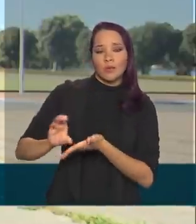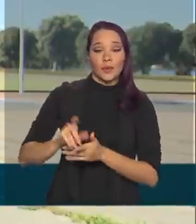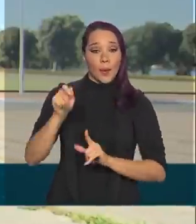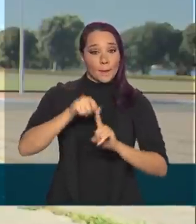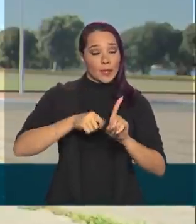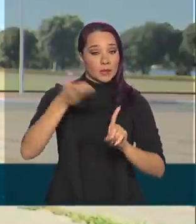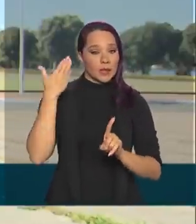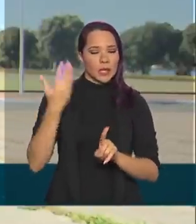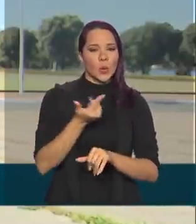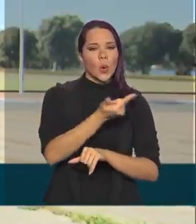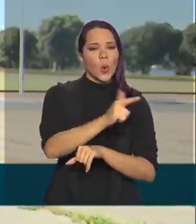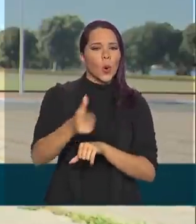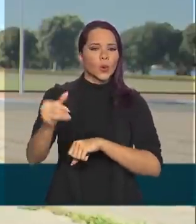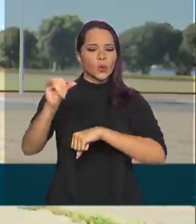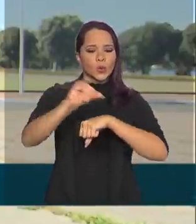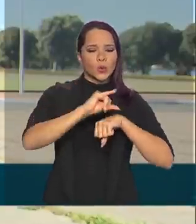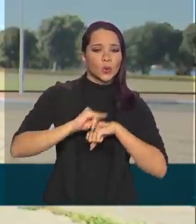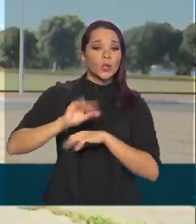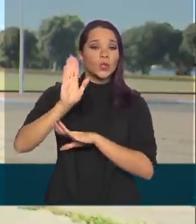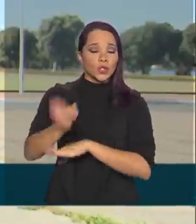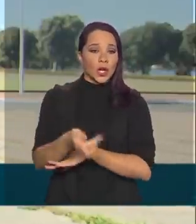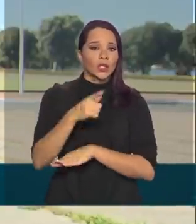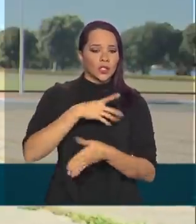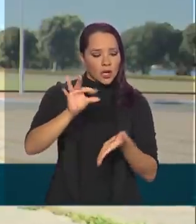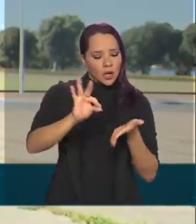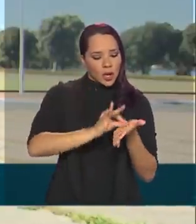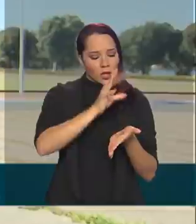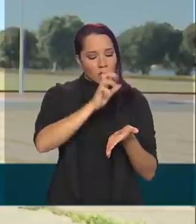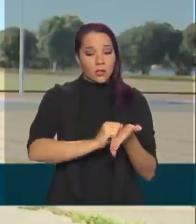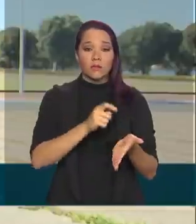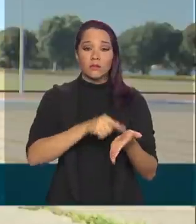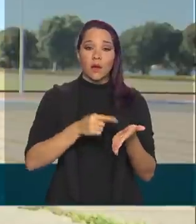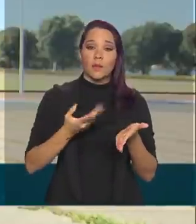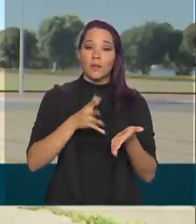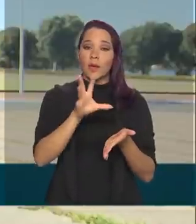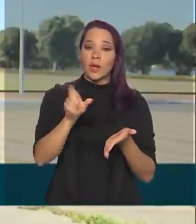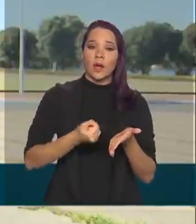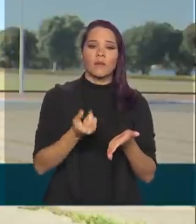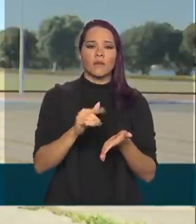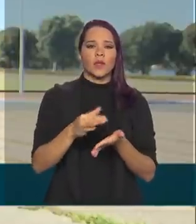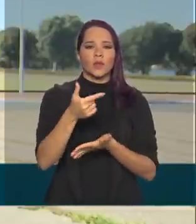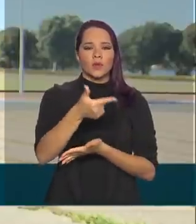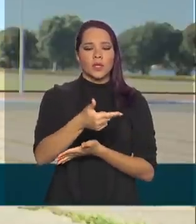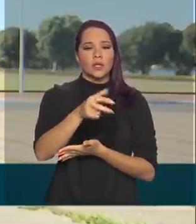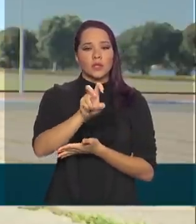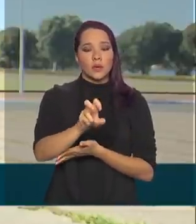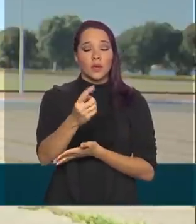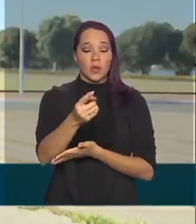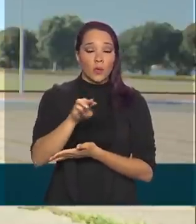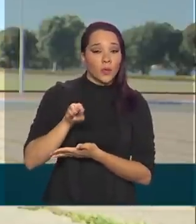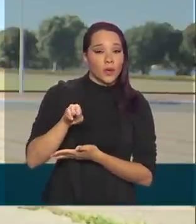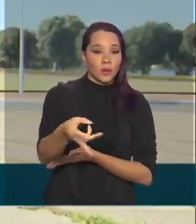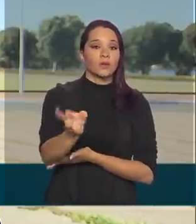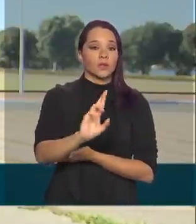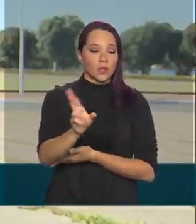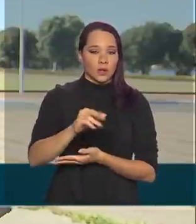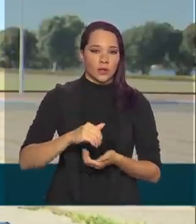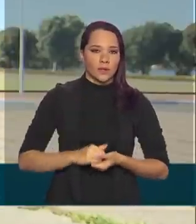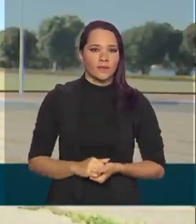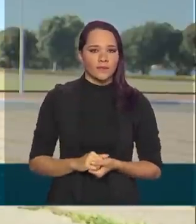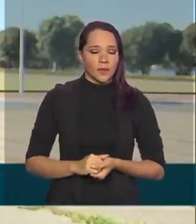outras unidades já haviam sido credenciadas para receber um total de 251 milhões de reais.